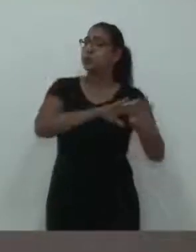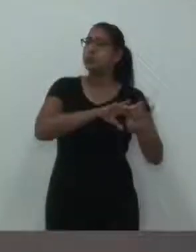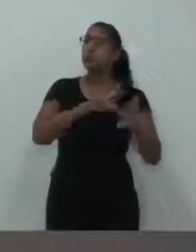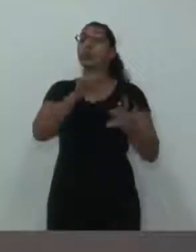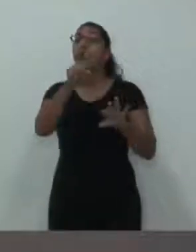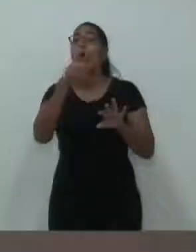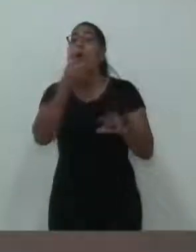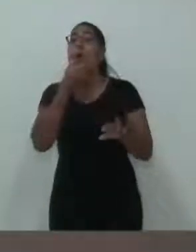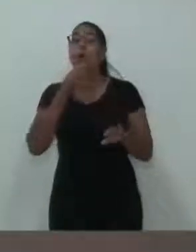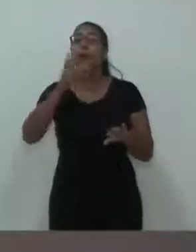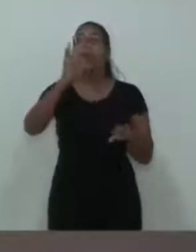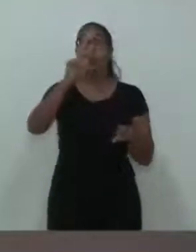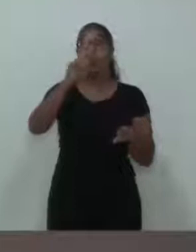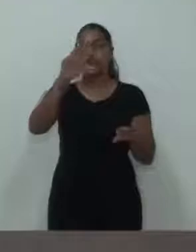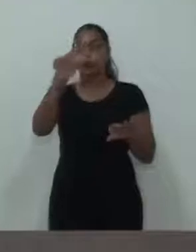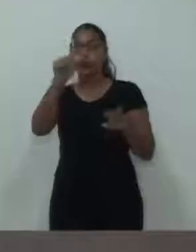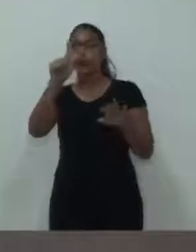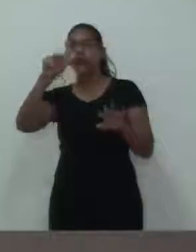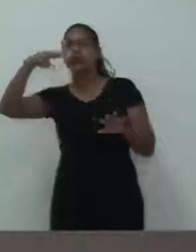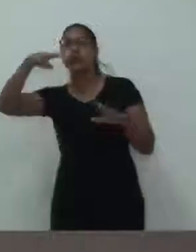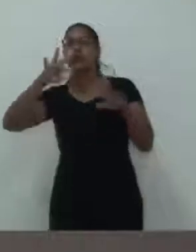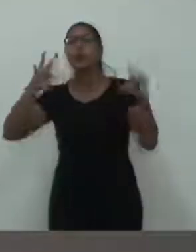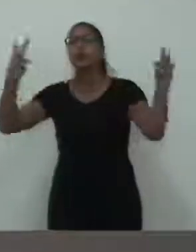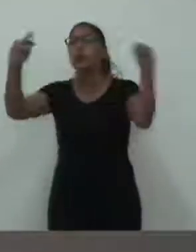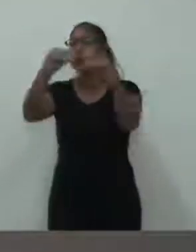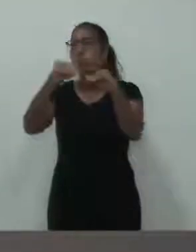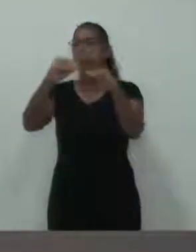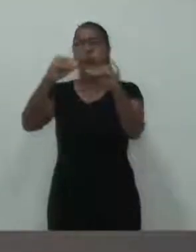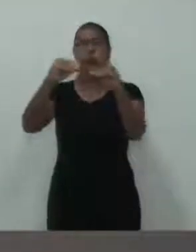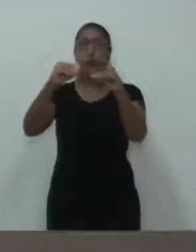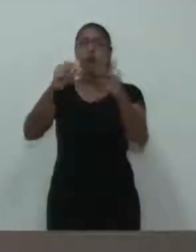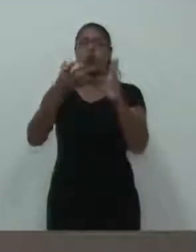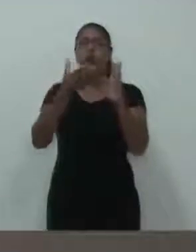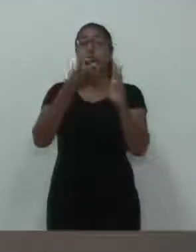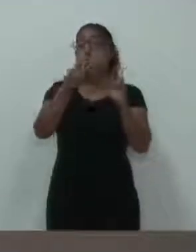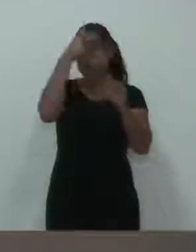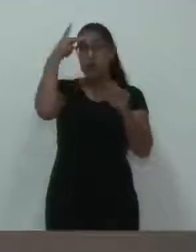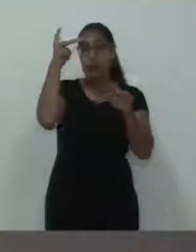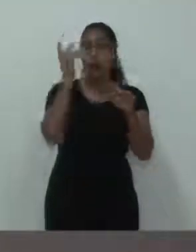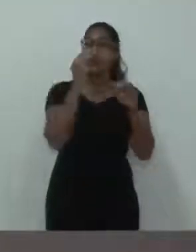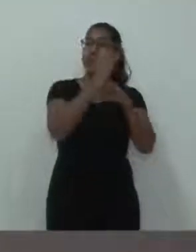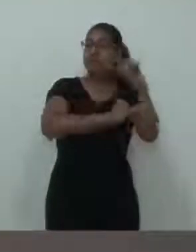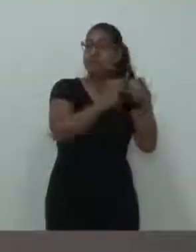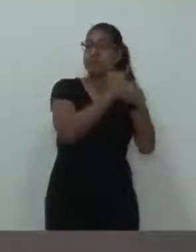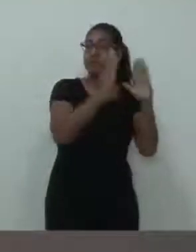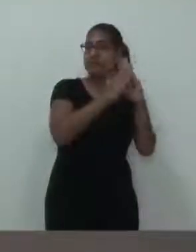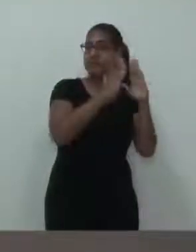veio hoje, a guarda municipal, enfim, todos os amigos presentes, internautas, boa noite a todos.